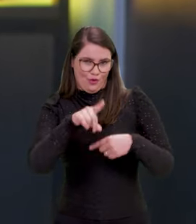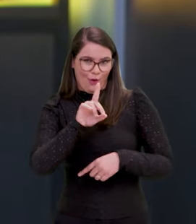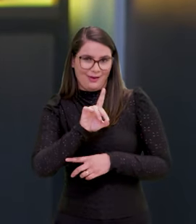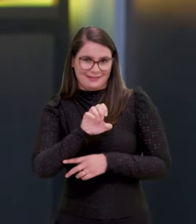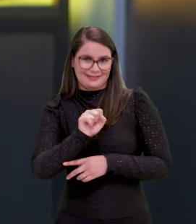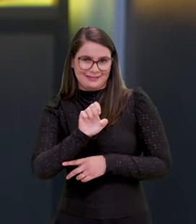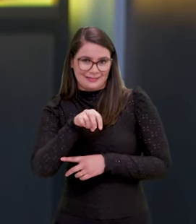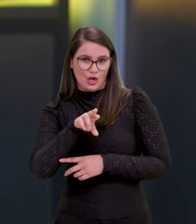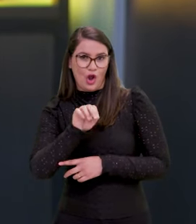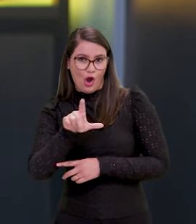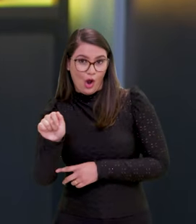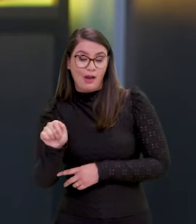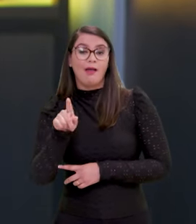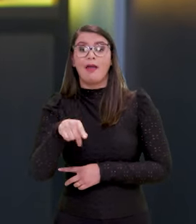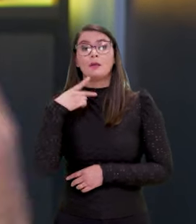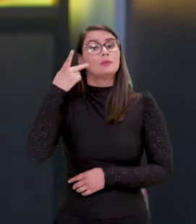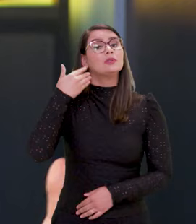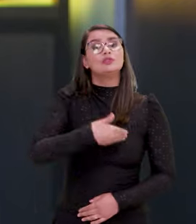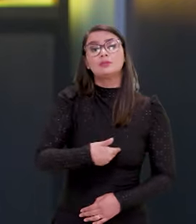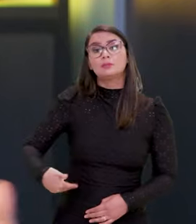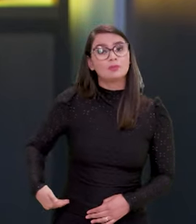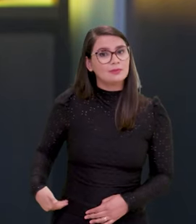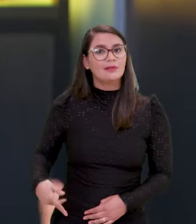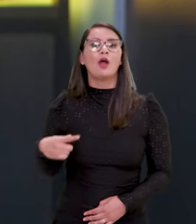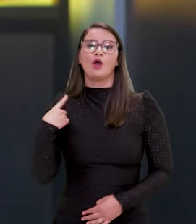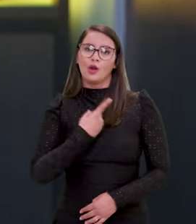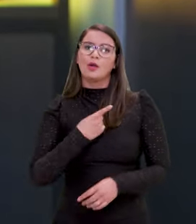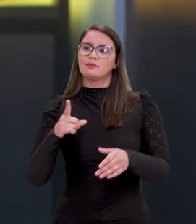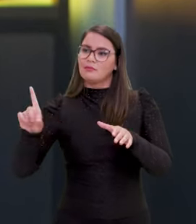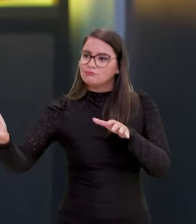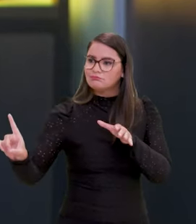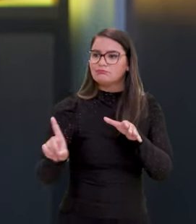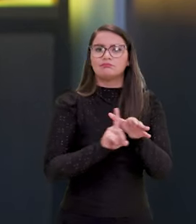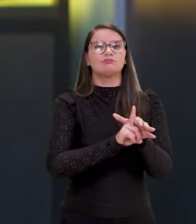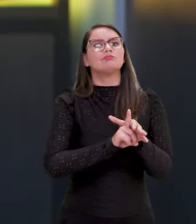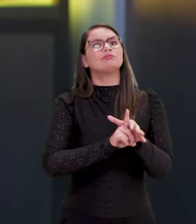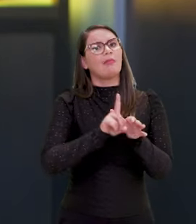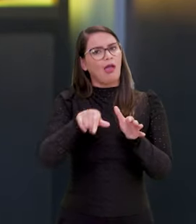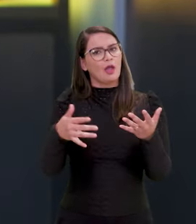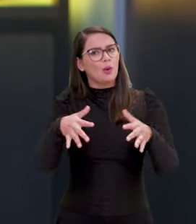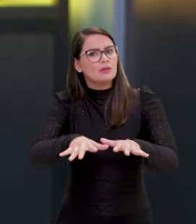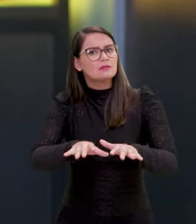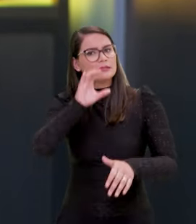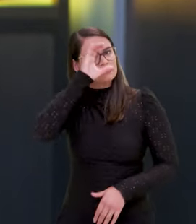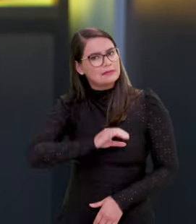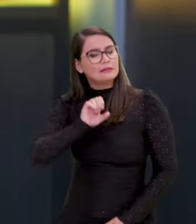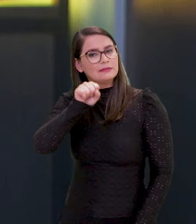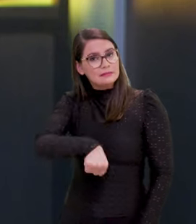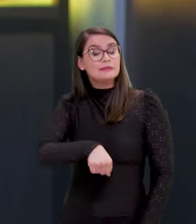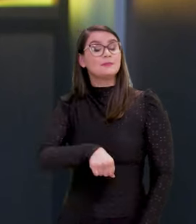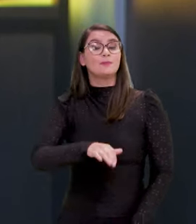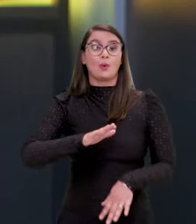falando, essa questão é uma questão de política pública, né, gente? A gente está, de fato, incluindo essas pessoas, né? Isso é um exercício de cidadania.